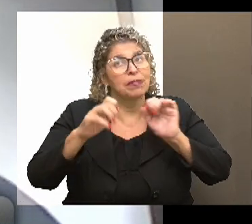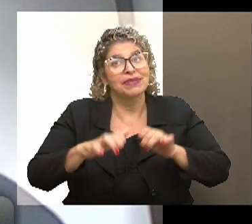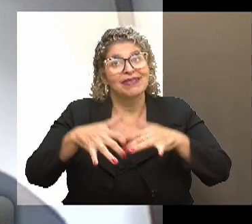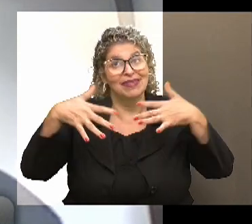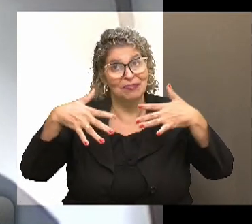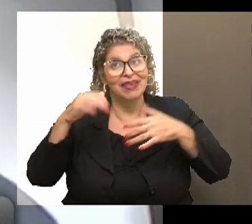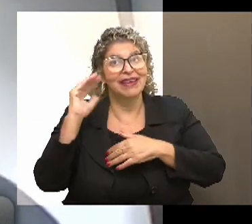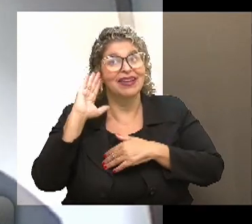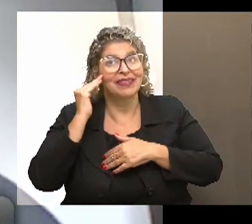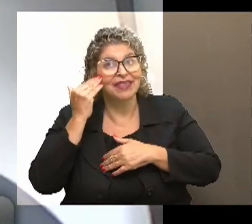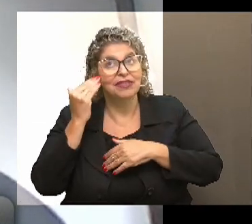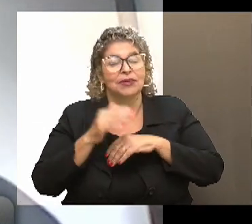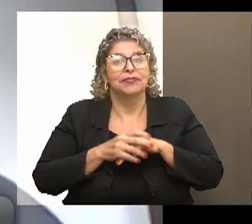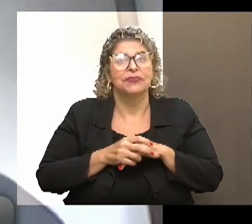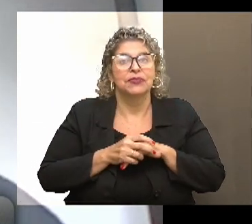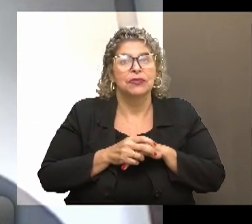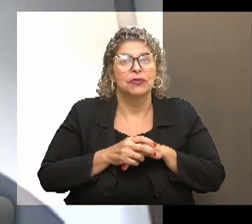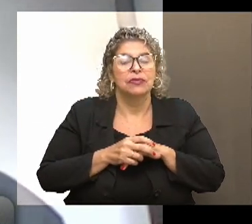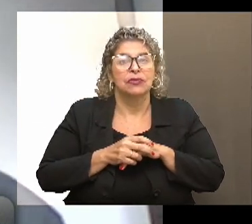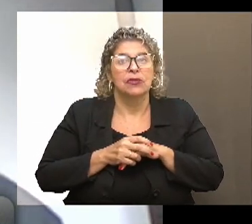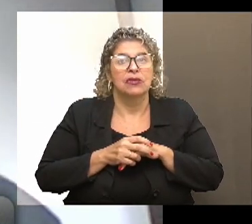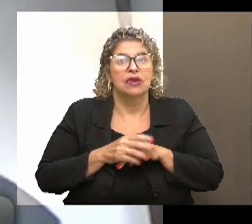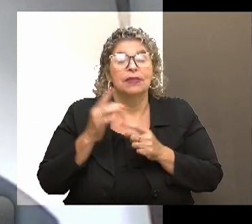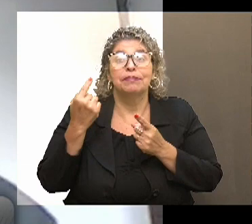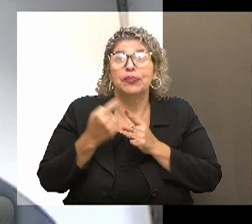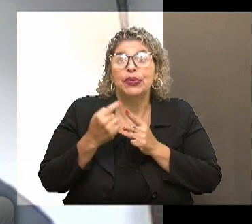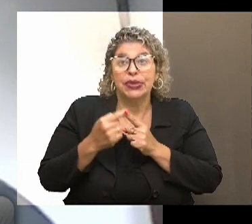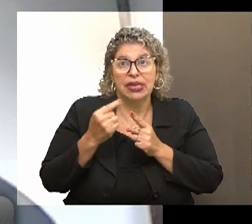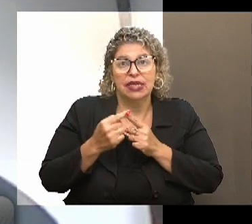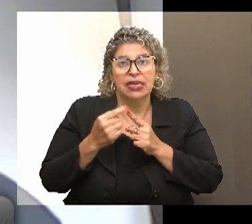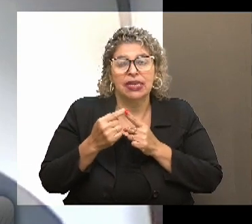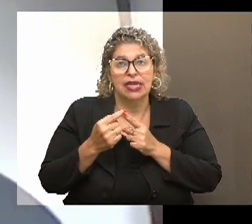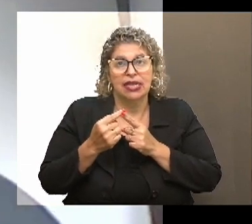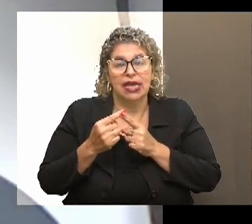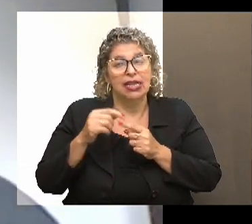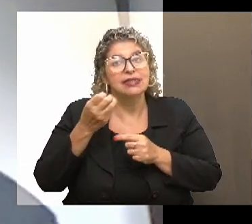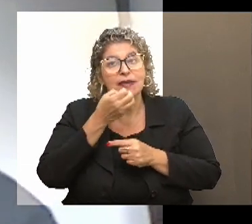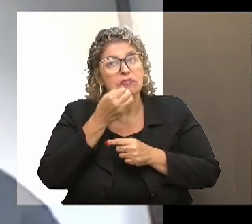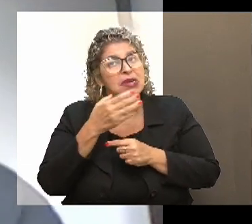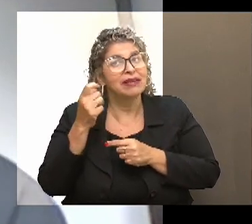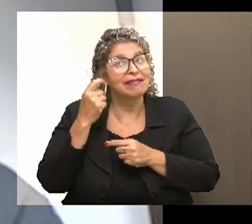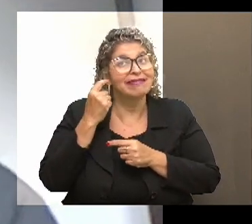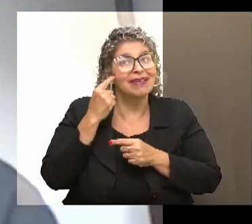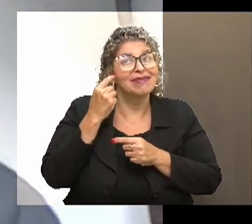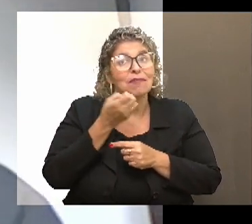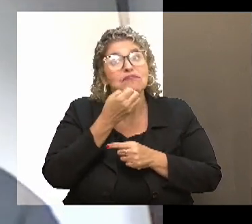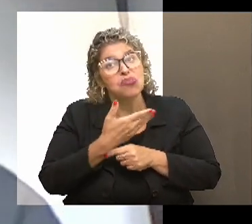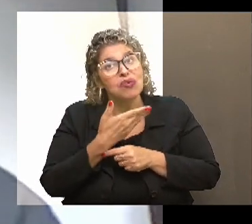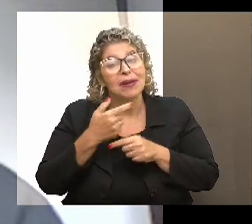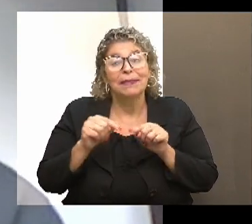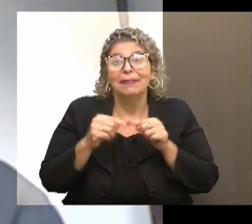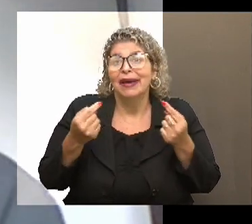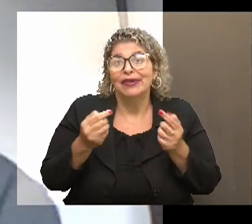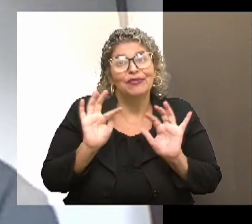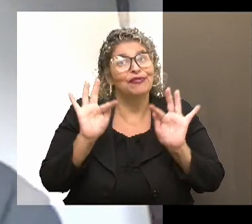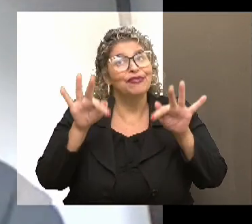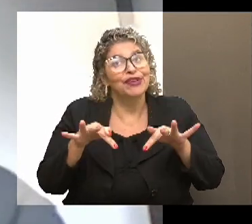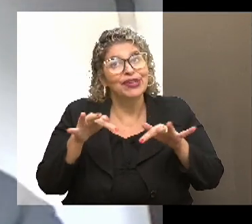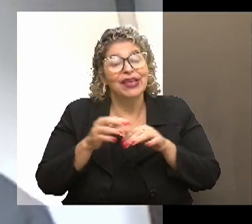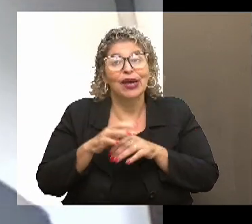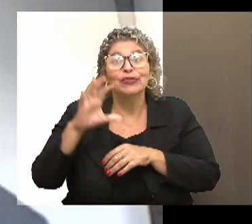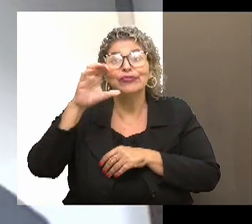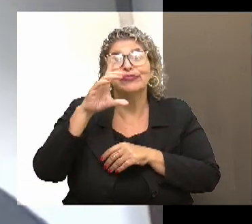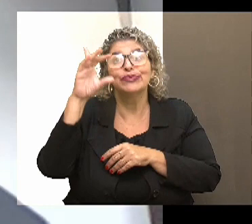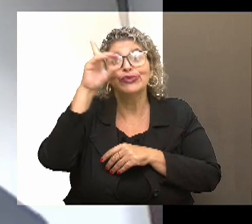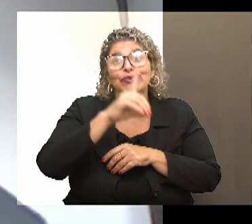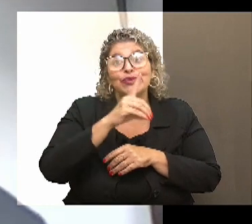e olhar quem está na rua e conversar. Então, às vezes eles são muito bem intencionados, só que ao fim e ao cabo, no fim do dia,